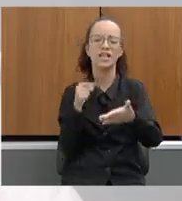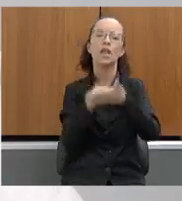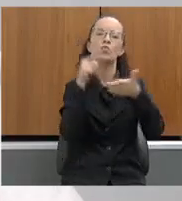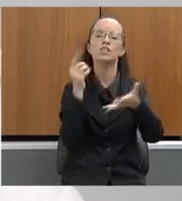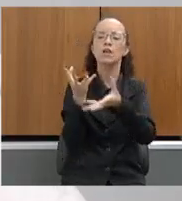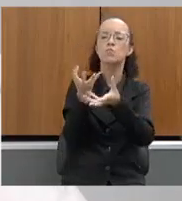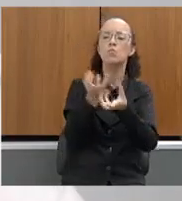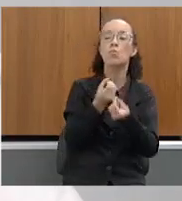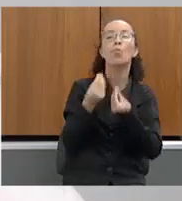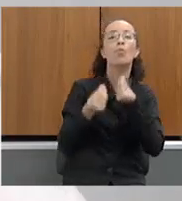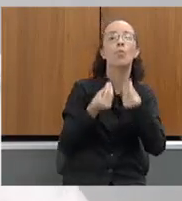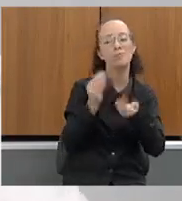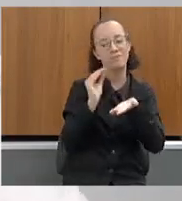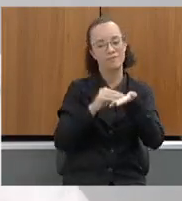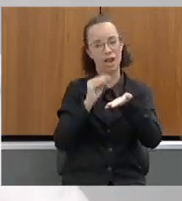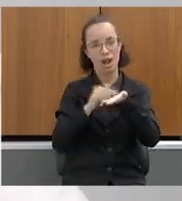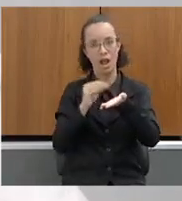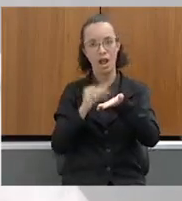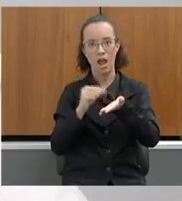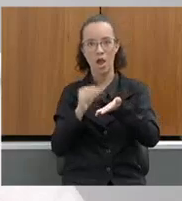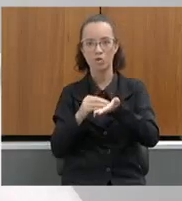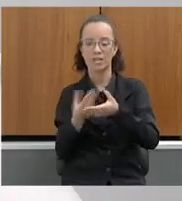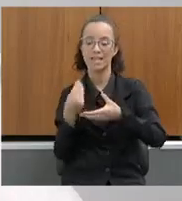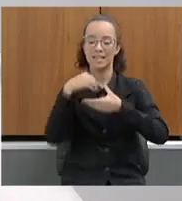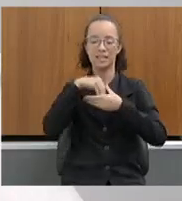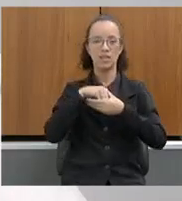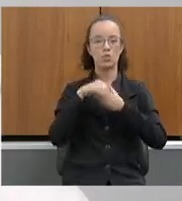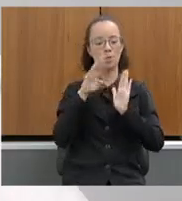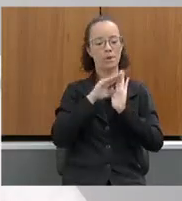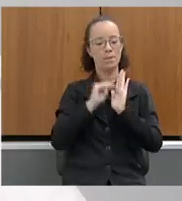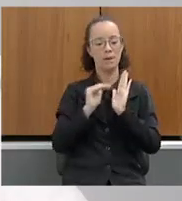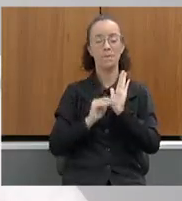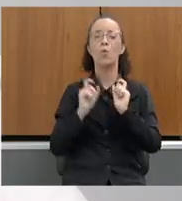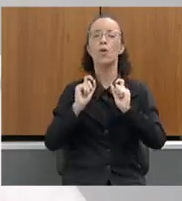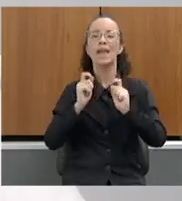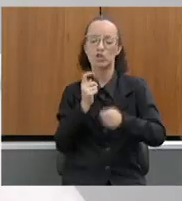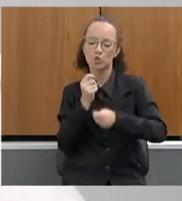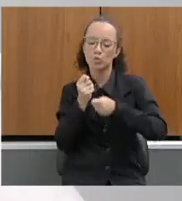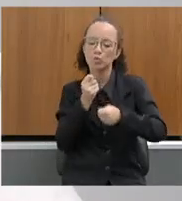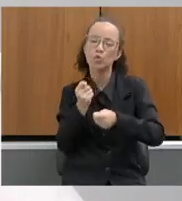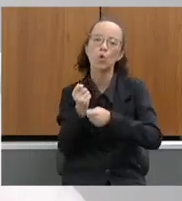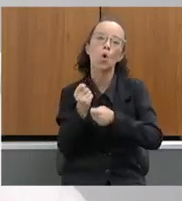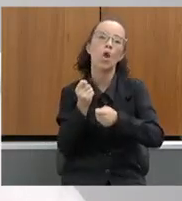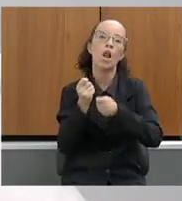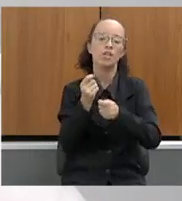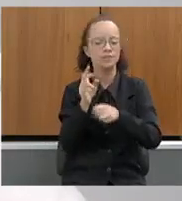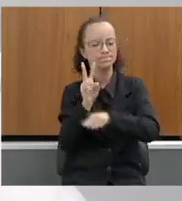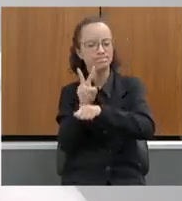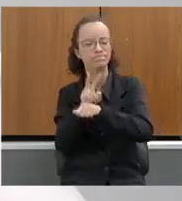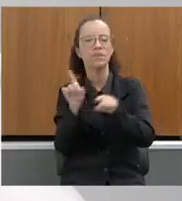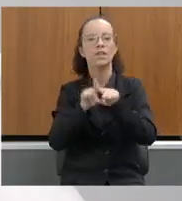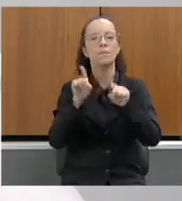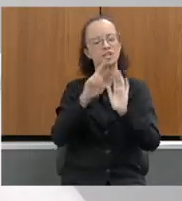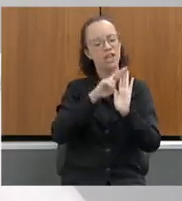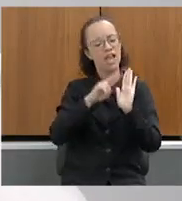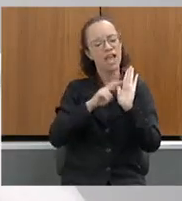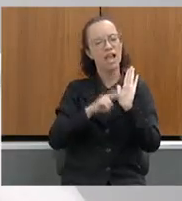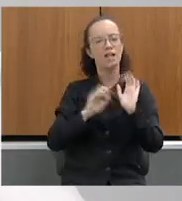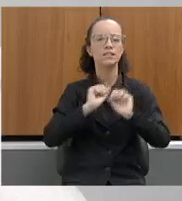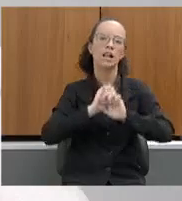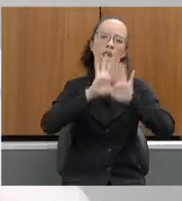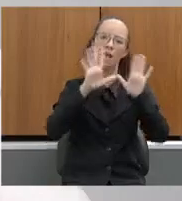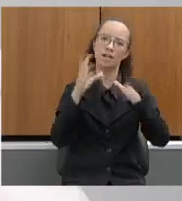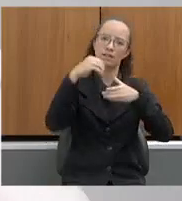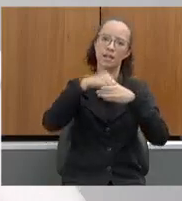É isso, faltam procedimentos internos, de controle, de fiscalização e de regras claras dentro da